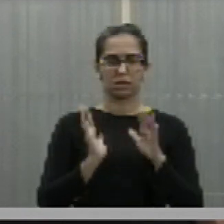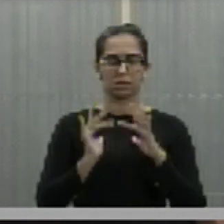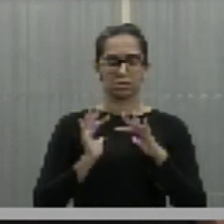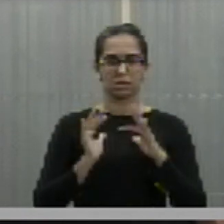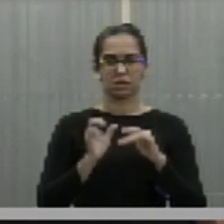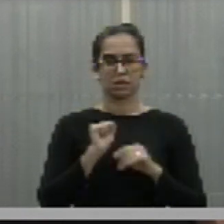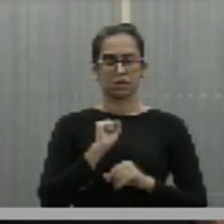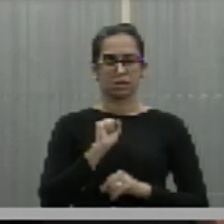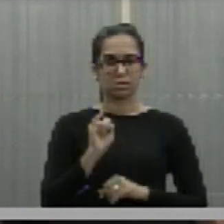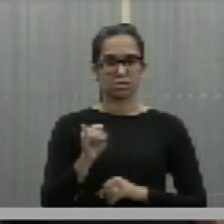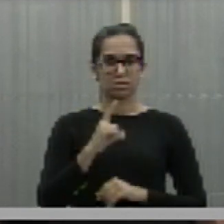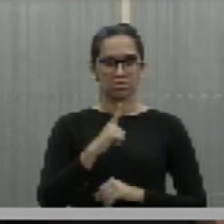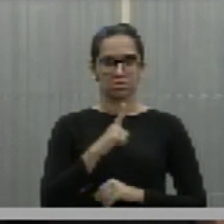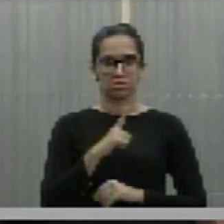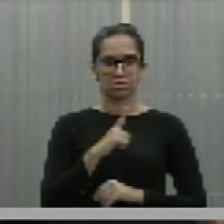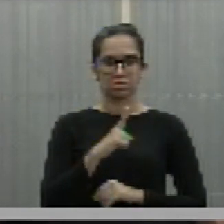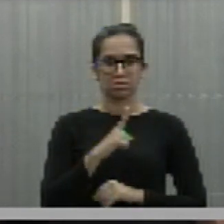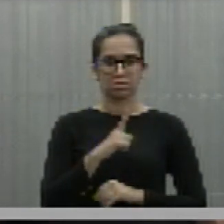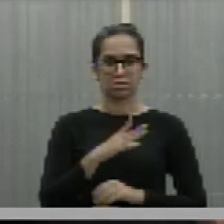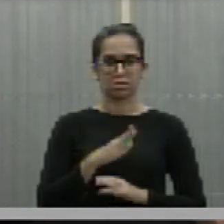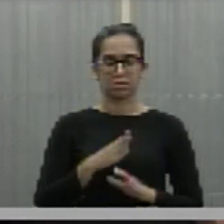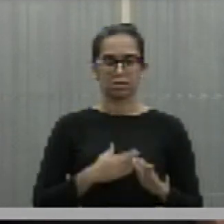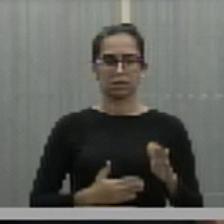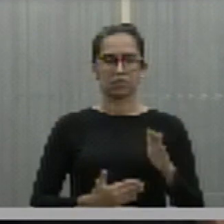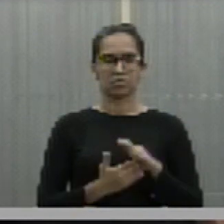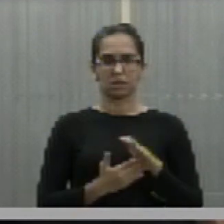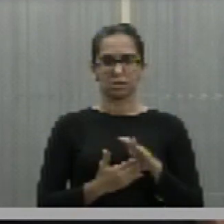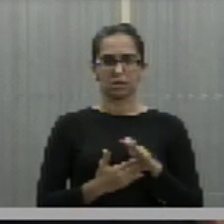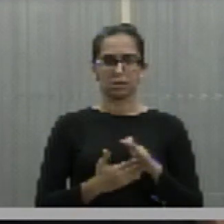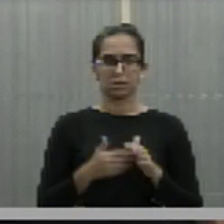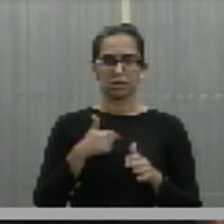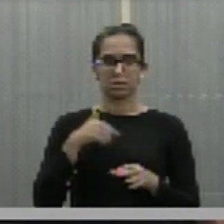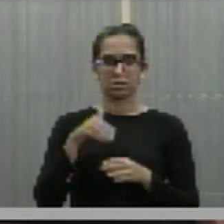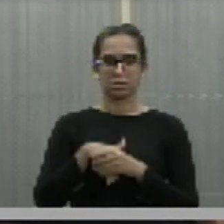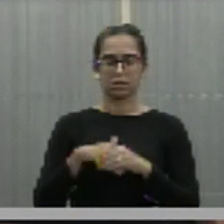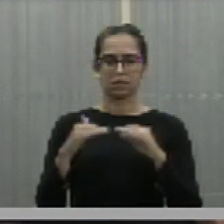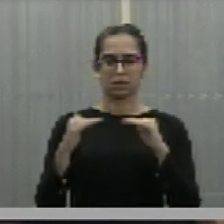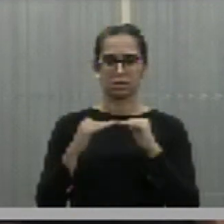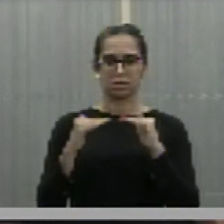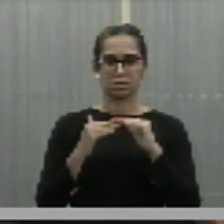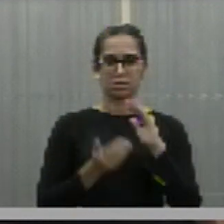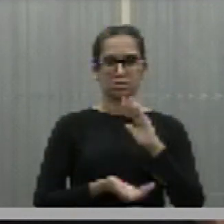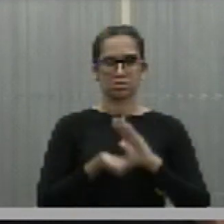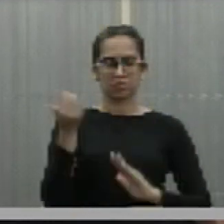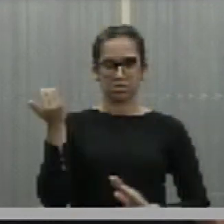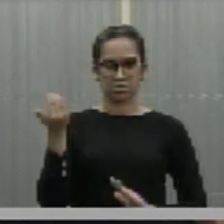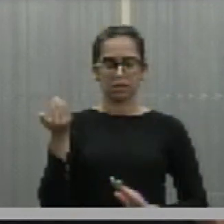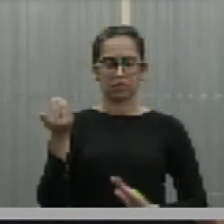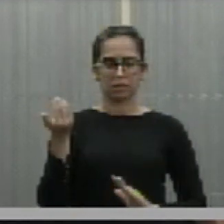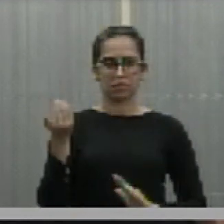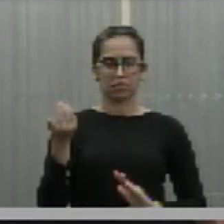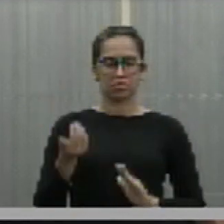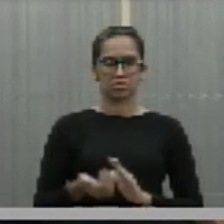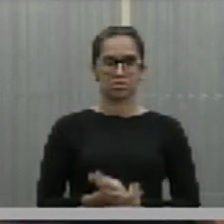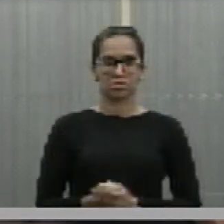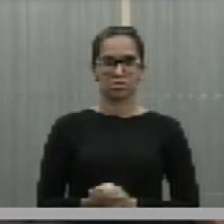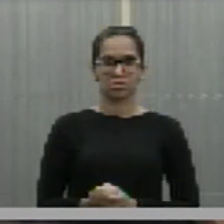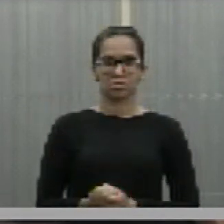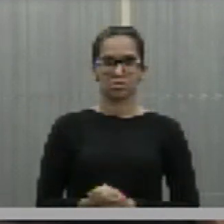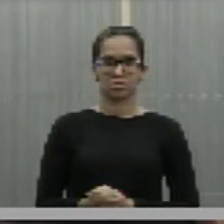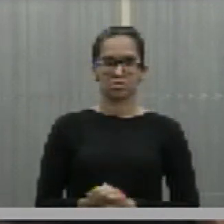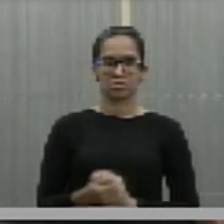contempla a questão do intertício, eu voto a favor da retirada, porque já